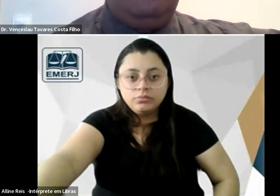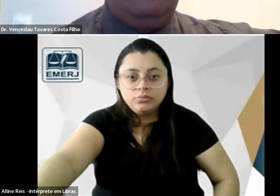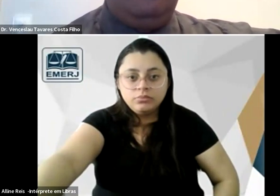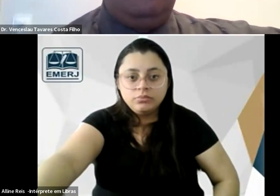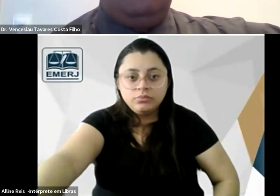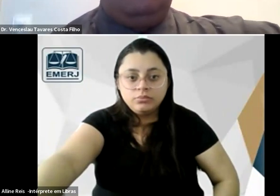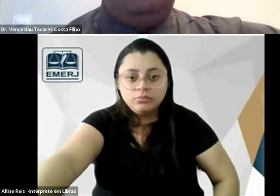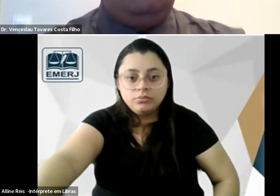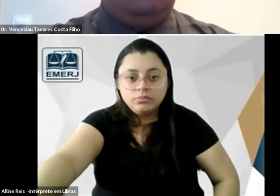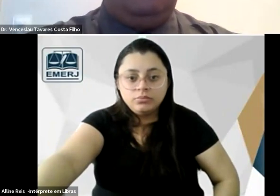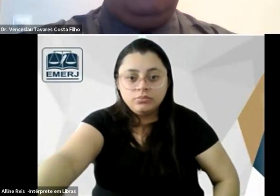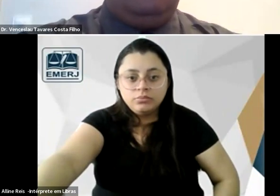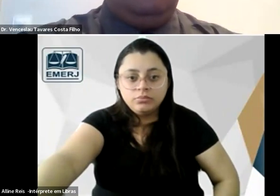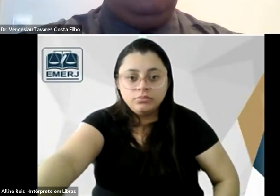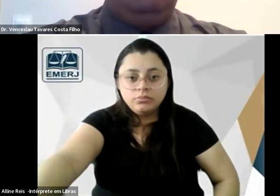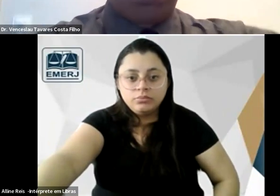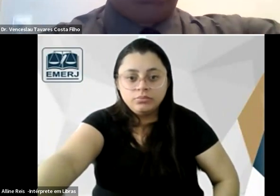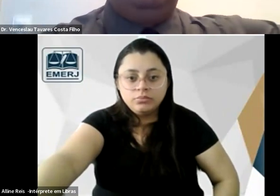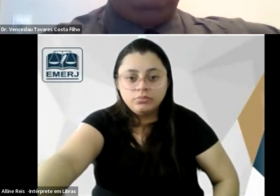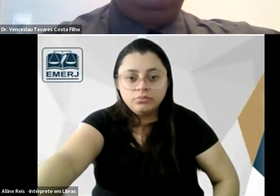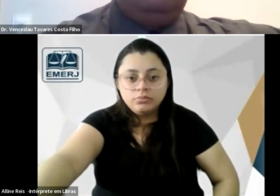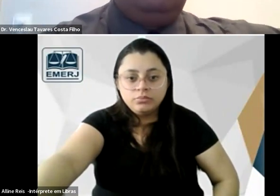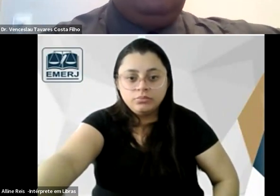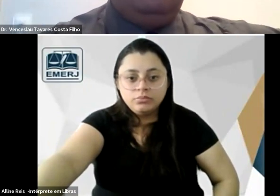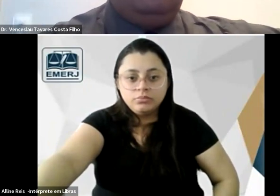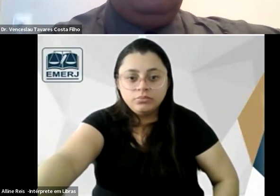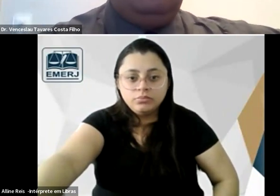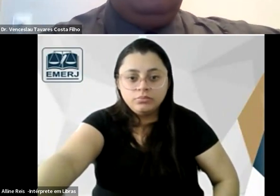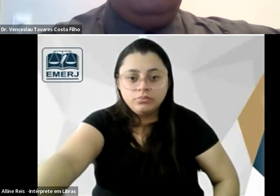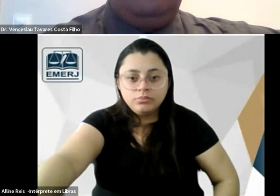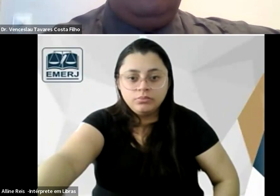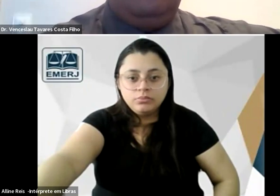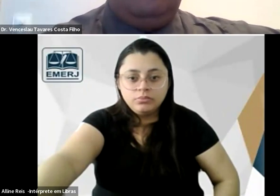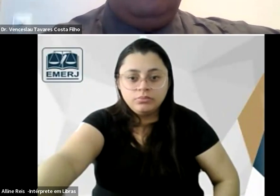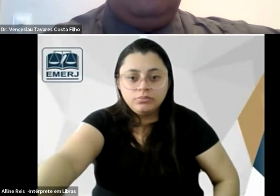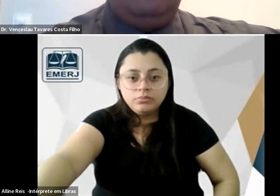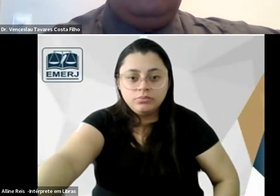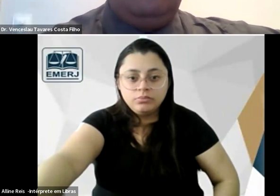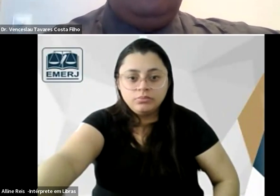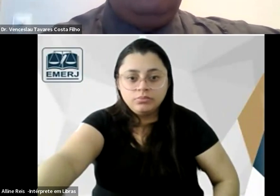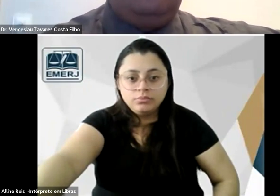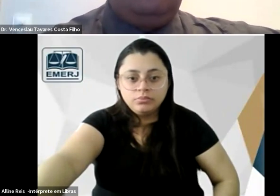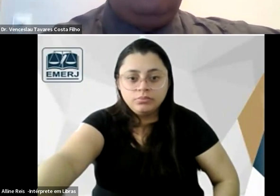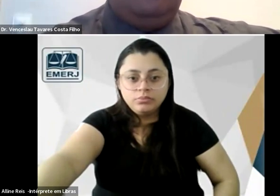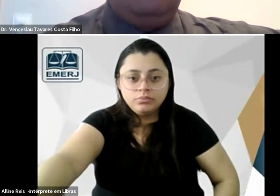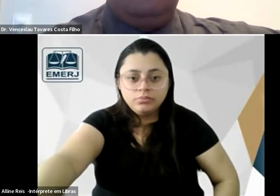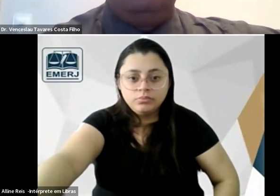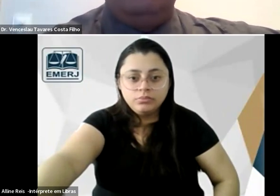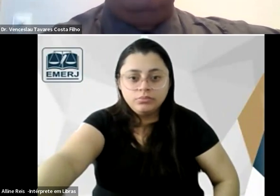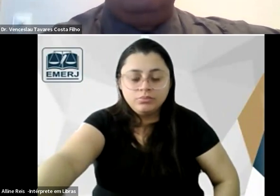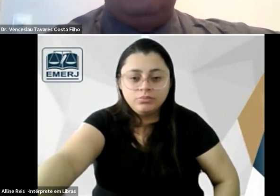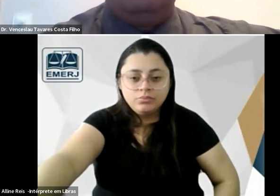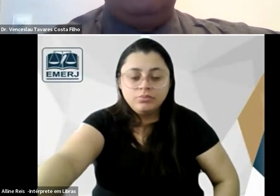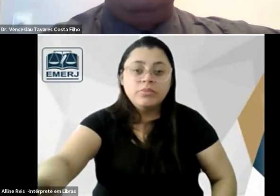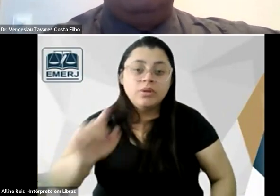mas estava querendo ter o contato dos senhores e pergunta se autorizaria a passar o